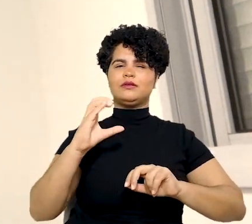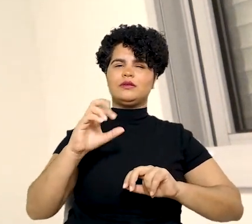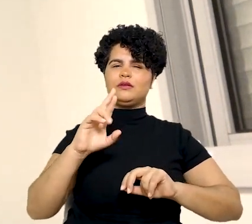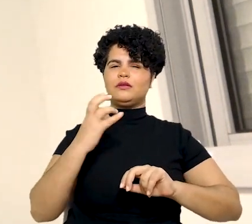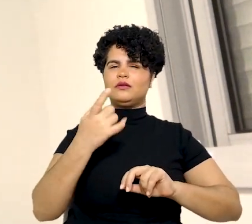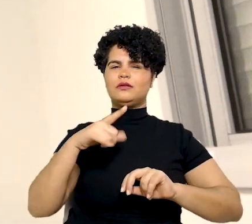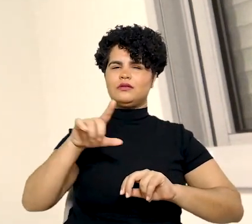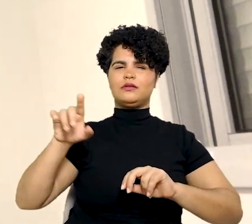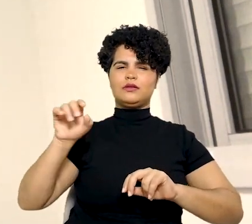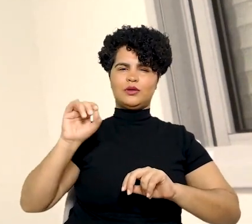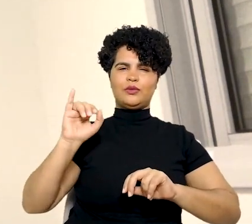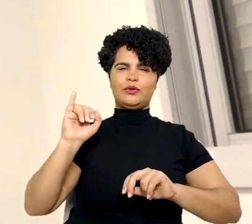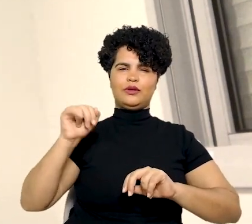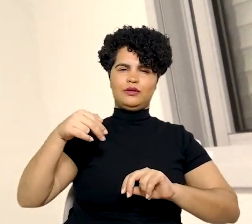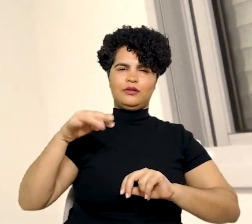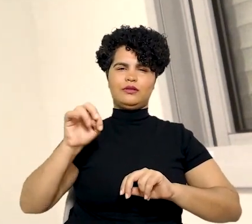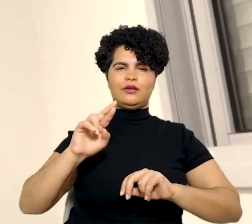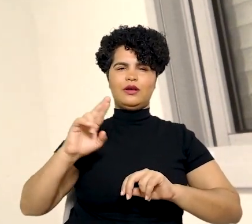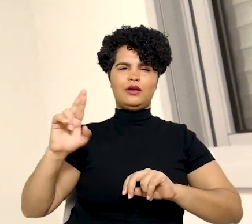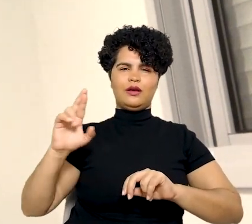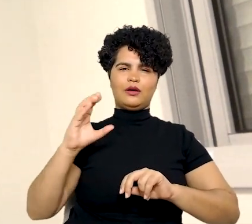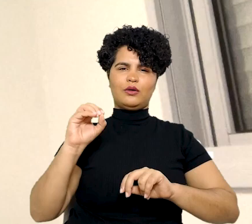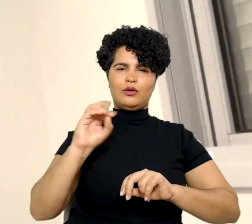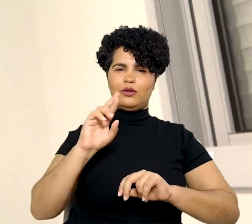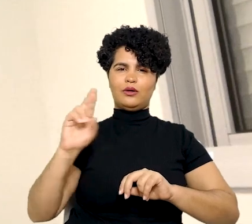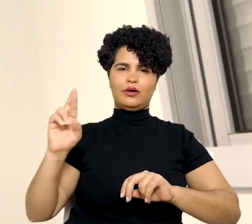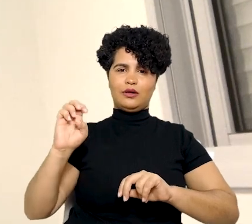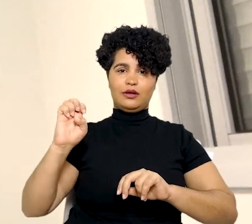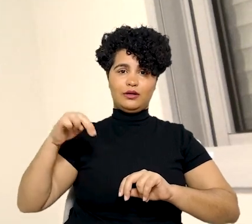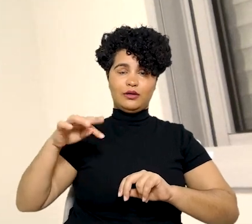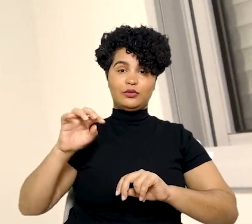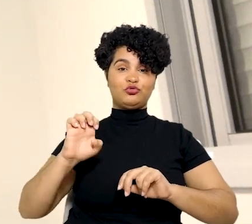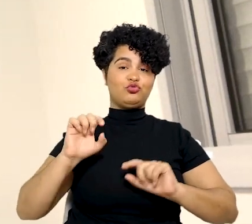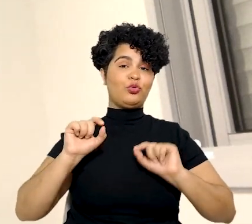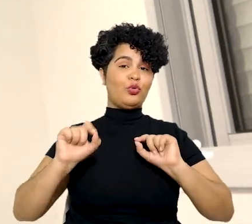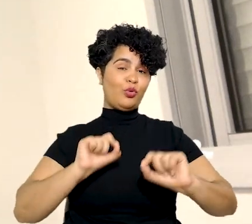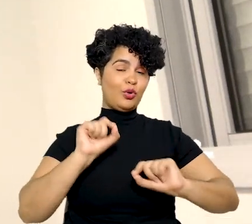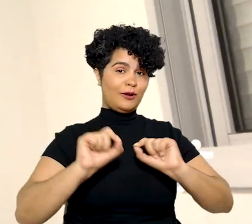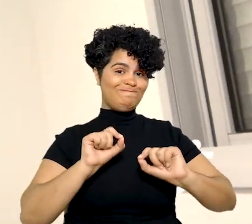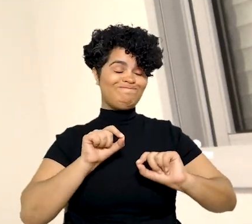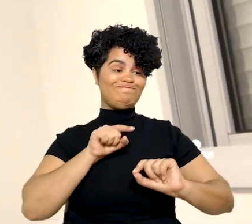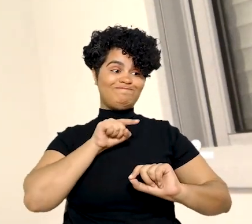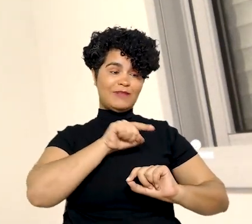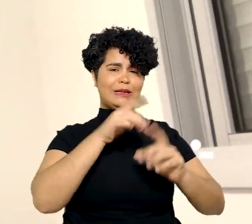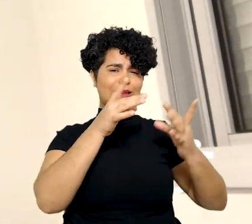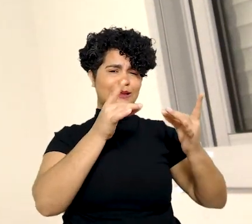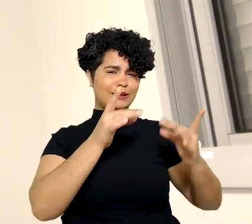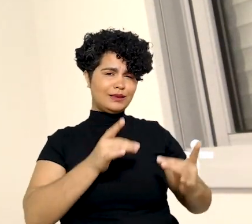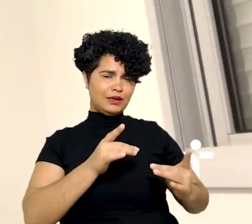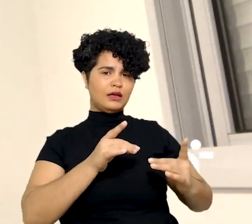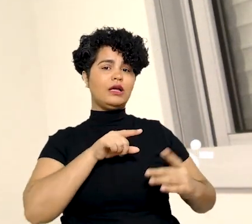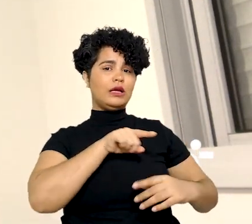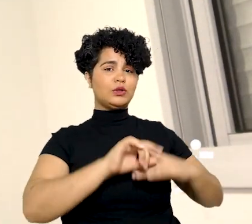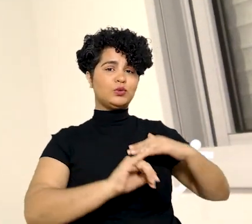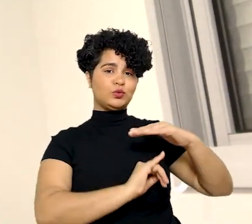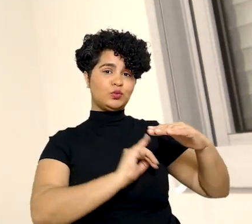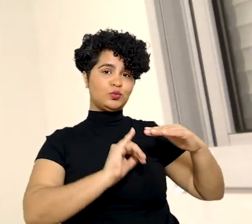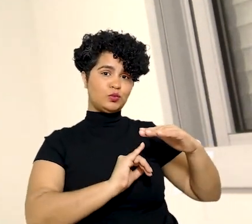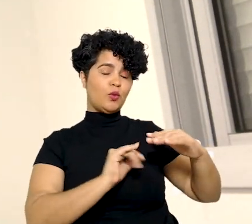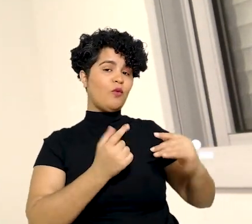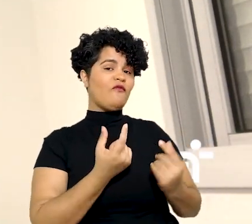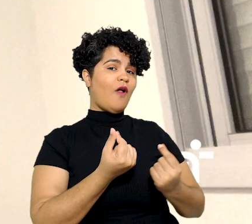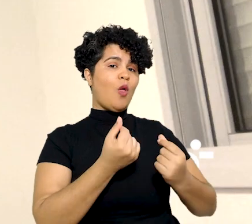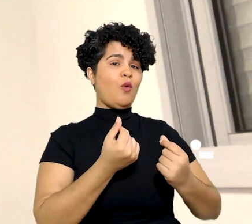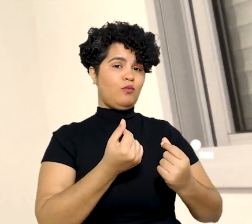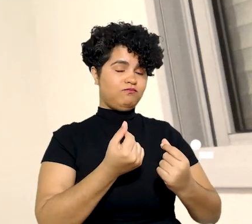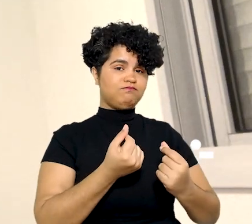é necessário conceituar o Instituto. Primeiro, precisamos ter em mente que o Instituto se aplica no curso da execução. Já a prescrição,